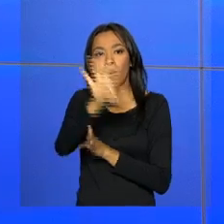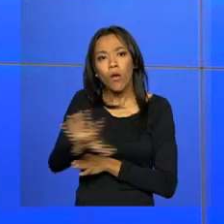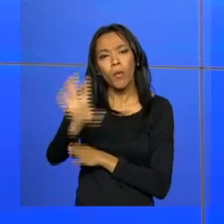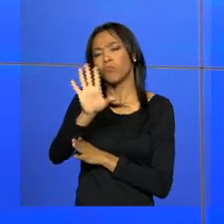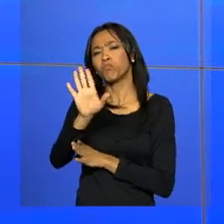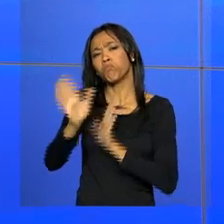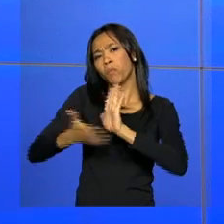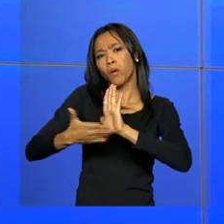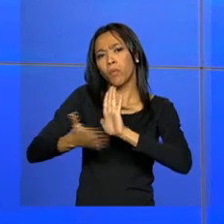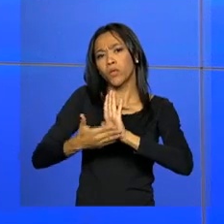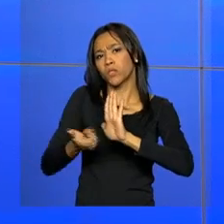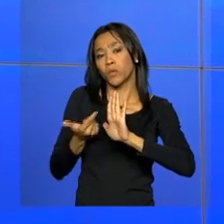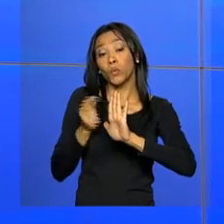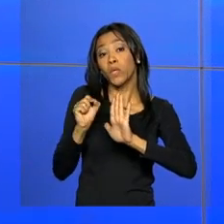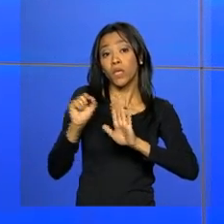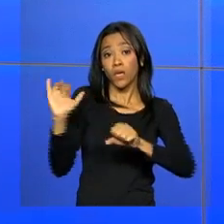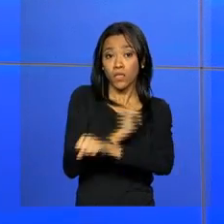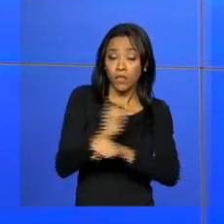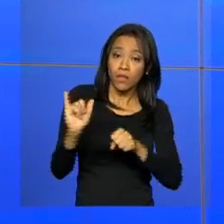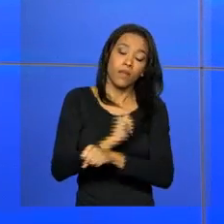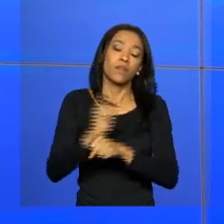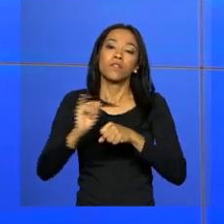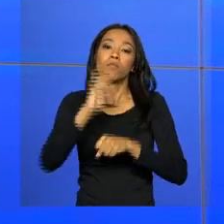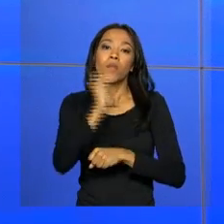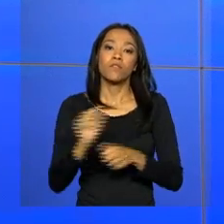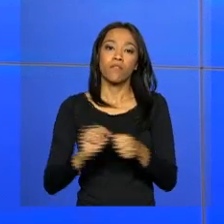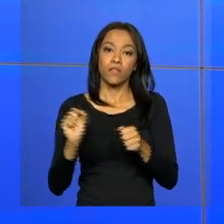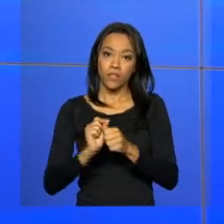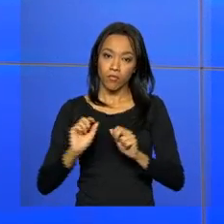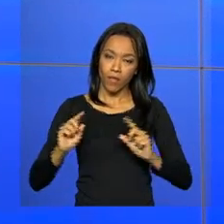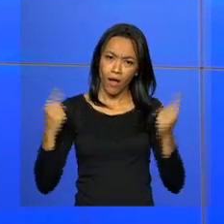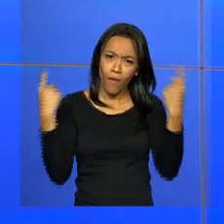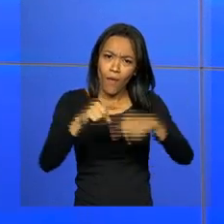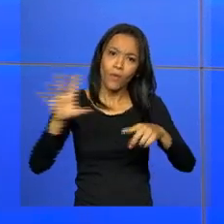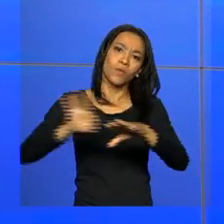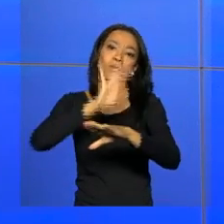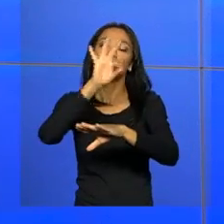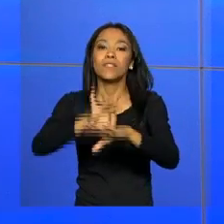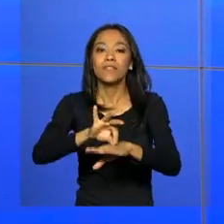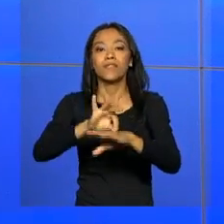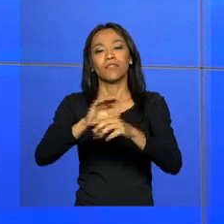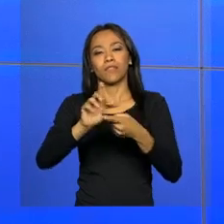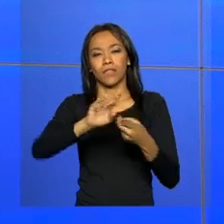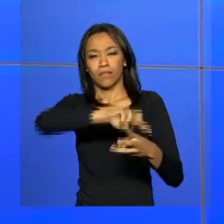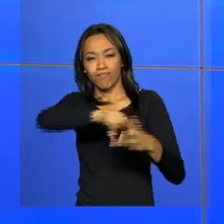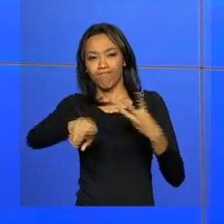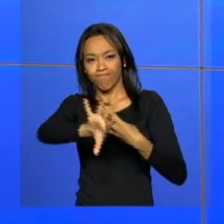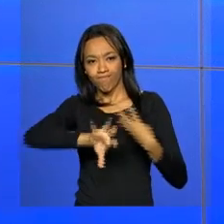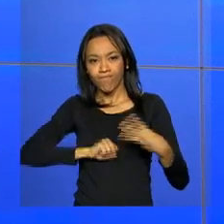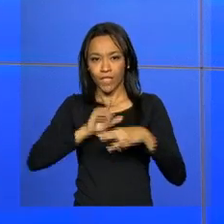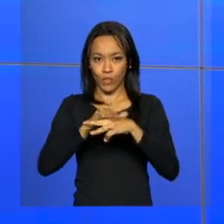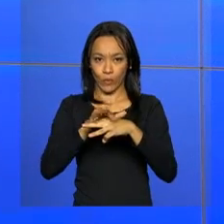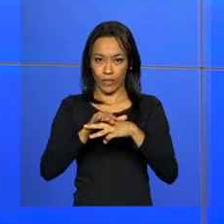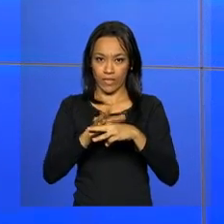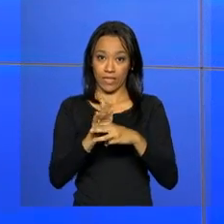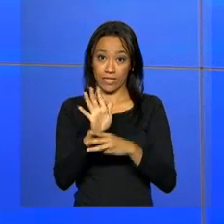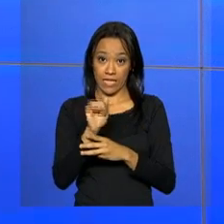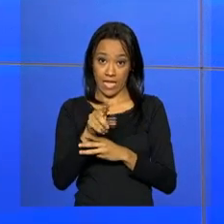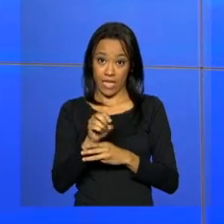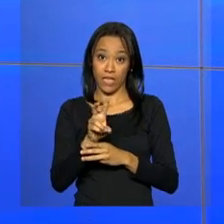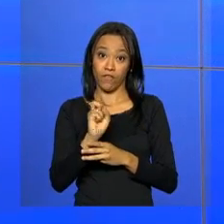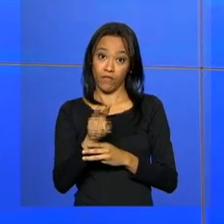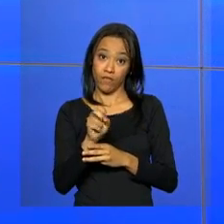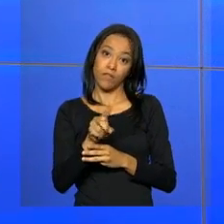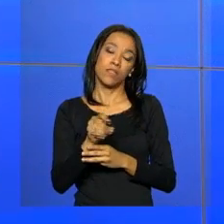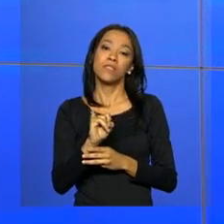medidas adotadas pelo Brasil para combate ao Aedes aegypti, mosquito transmissor da dengue, da febre chikungunya e do